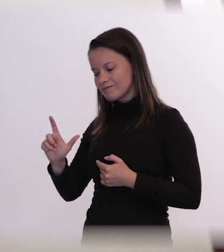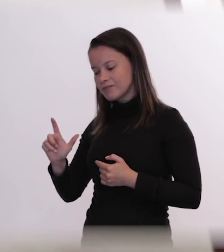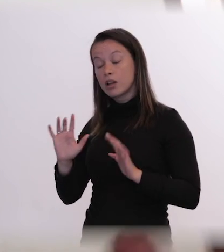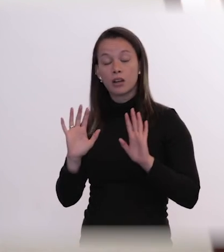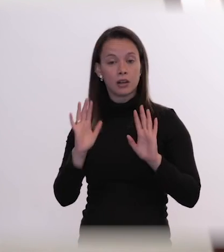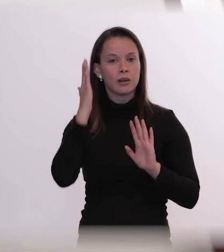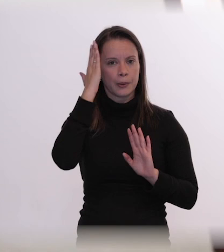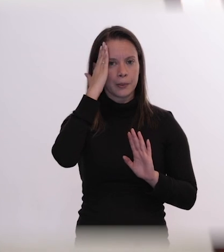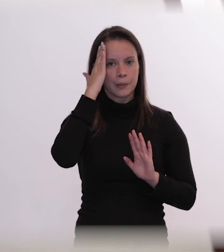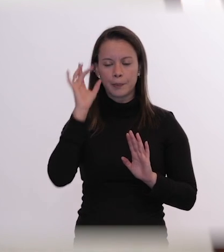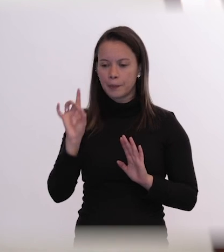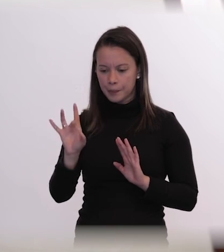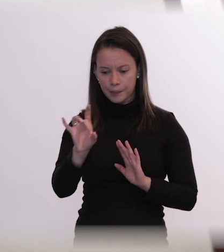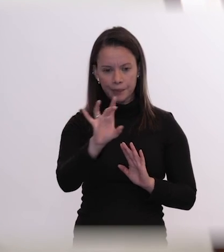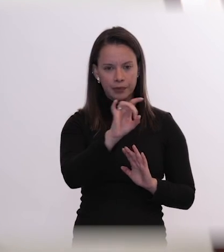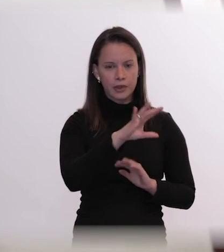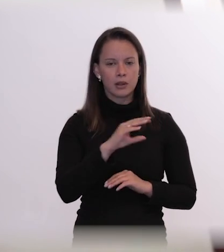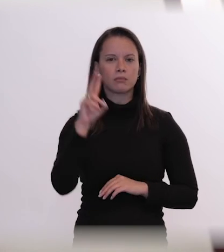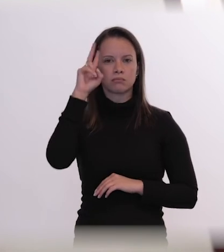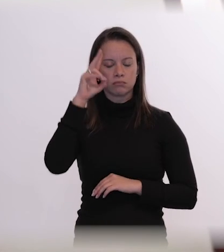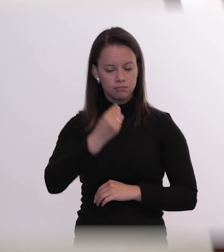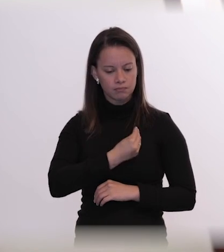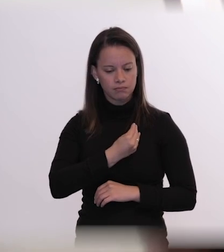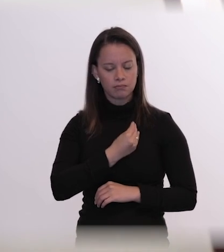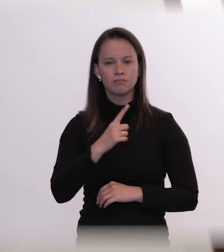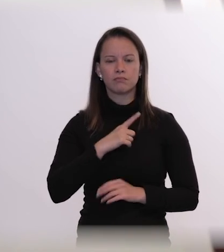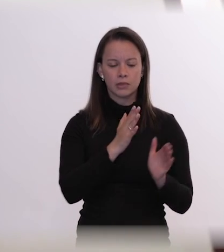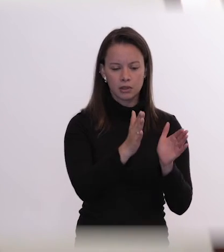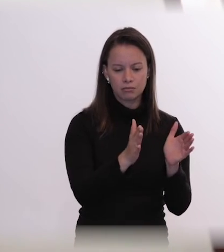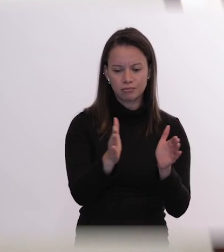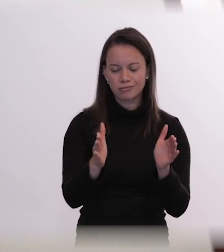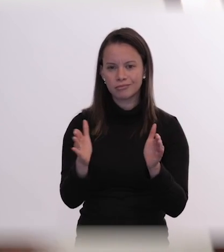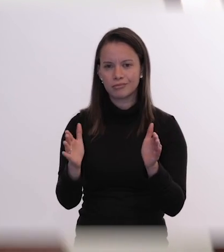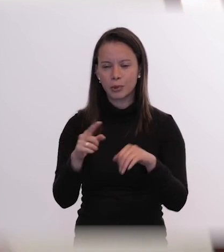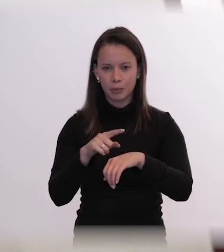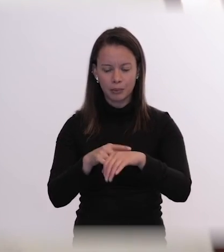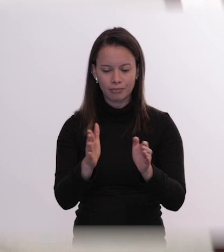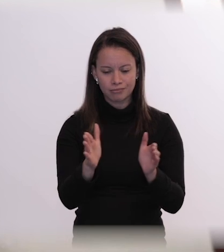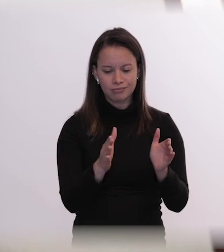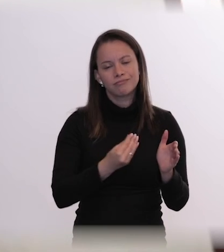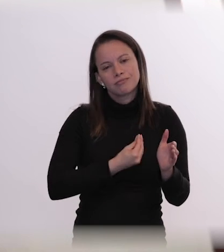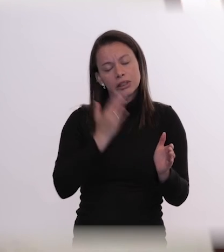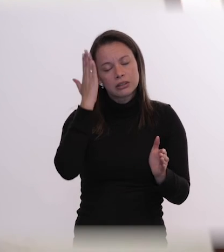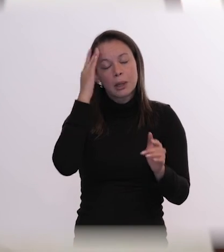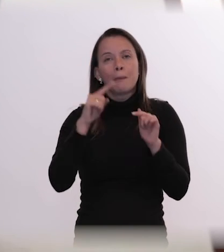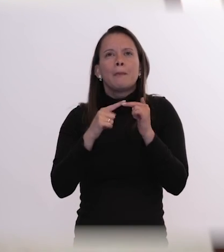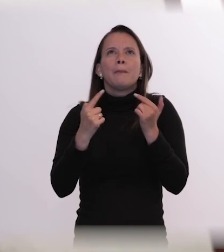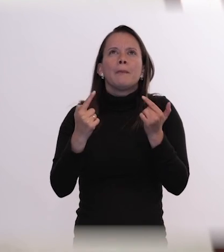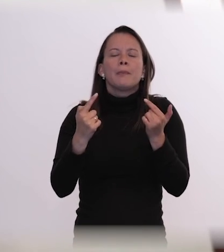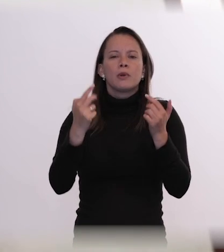cada um tem a sua história de vida e o seu período de jornada aqui no plano terreno mas uma coisa me deixou muito